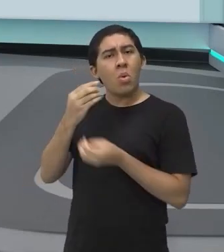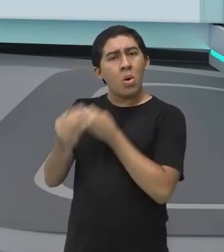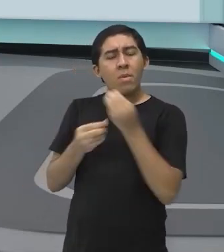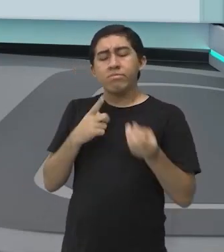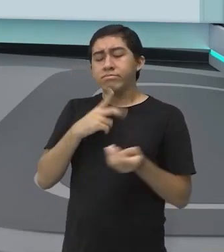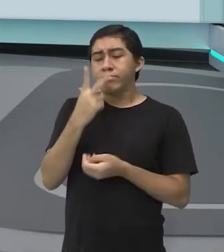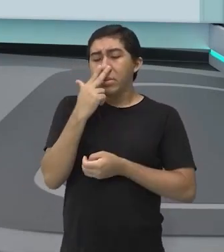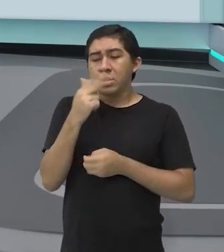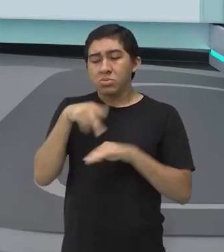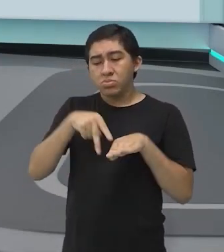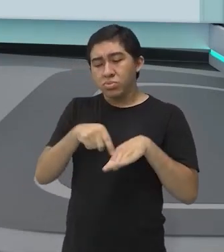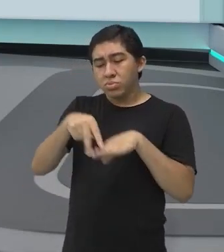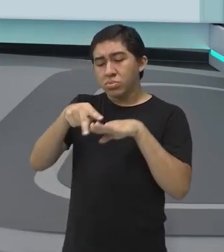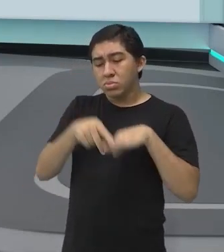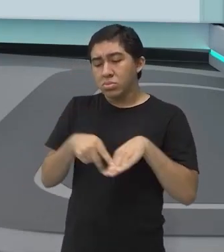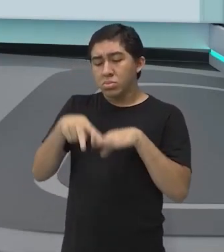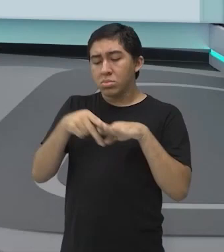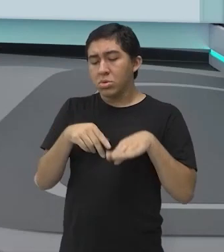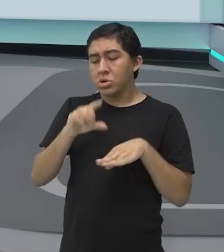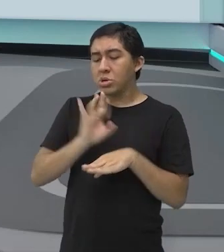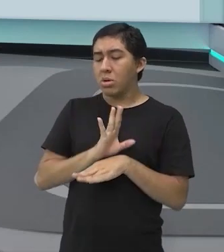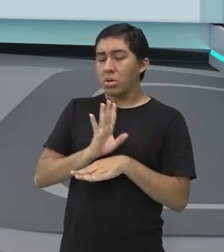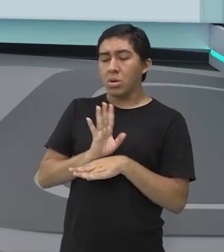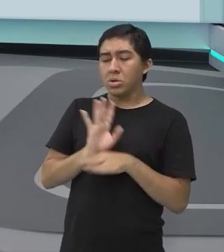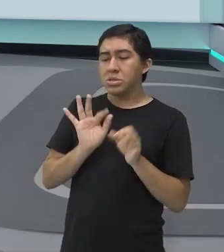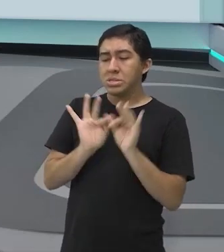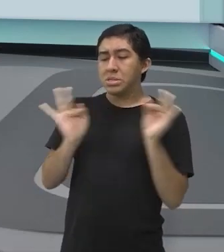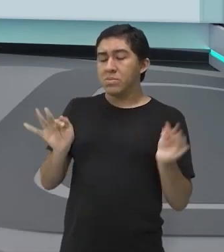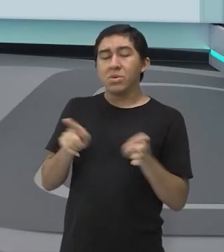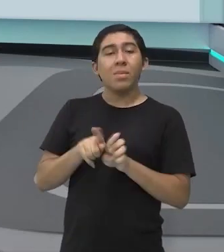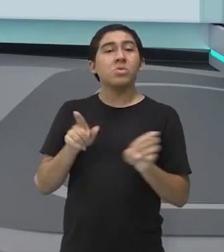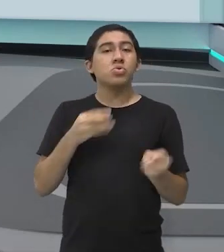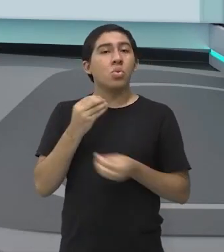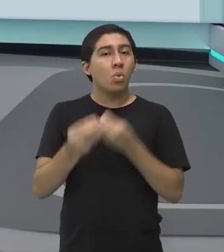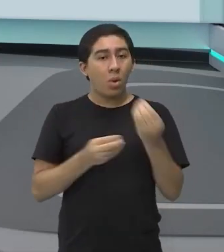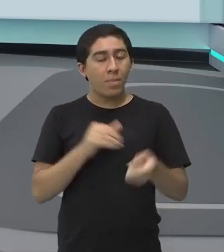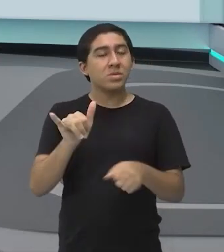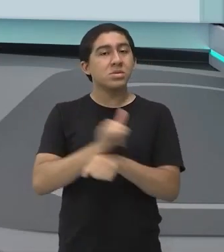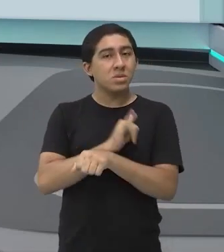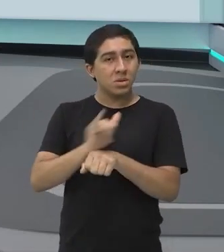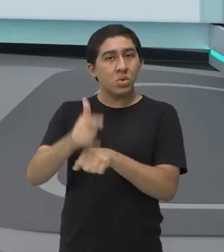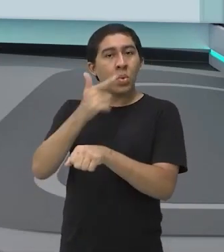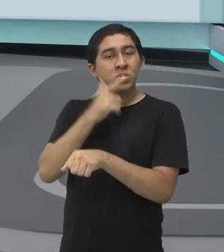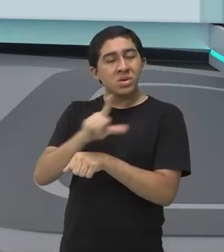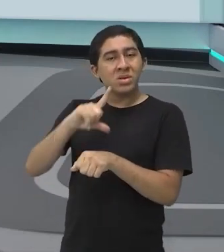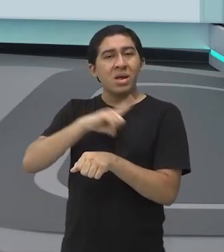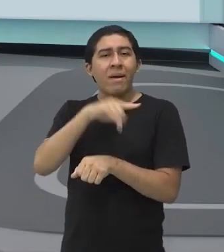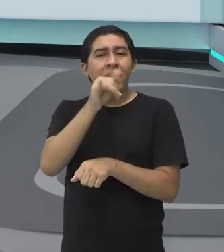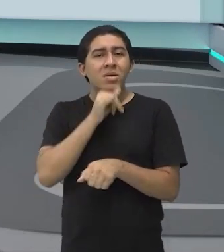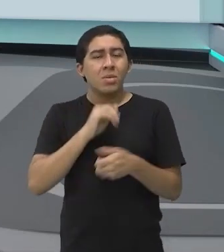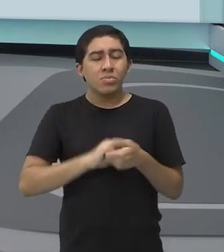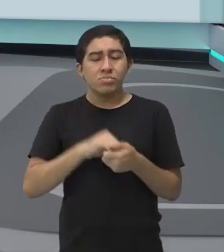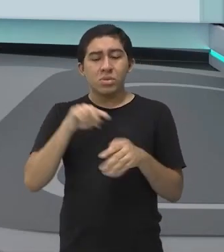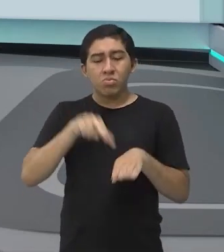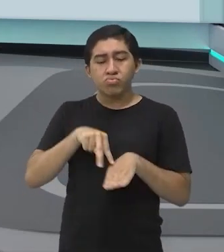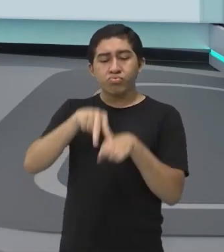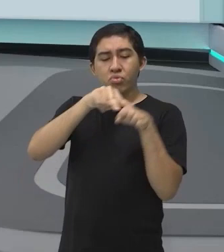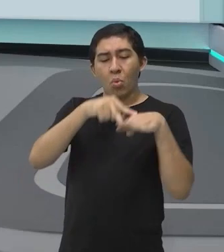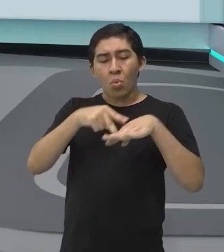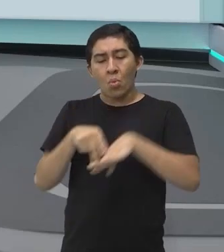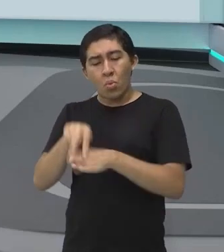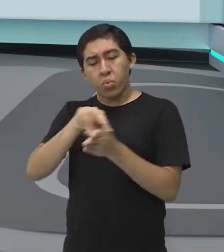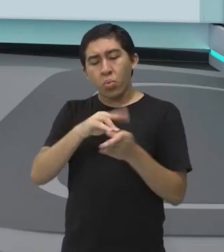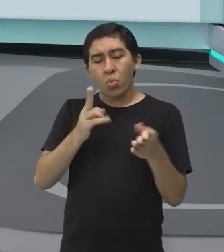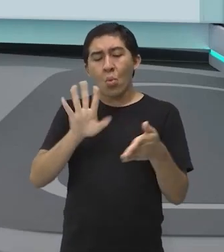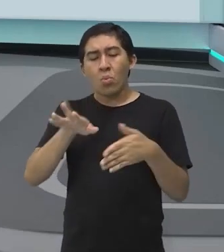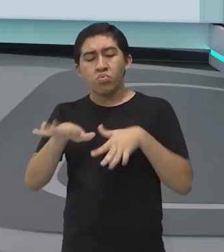sobre a prancha, mas as diversas manobras que eles podiam fazer, virando ali o skate, rodando, girando,